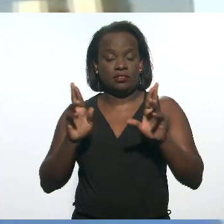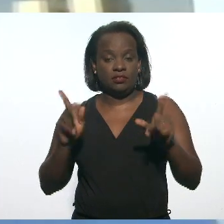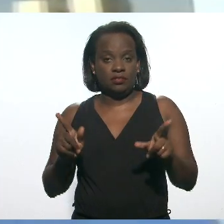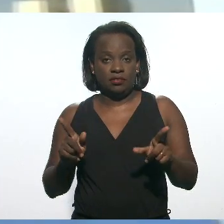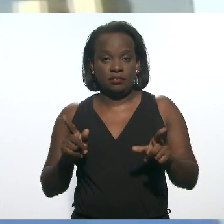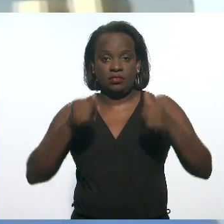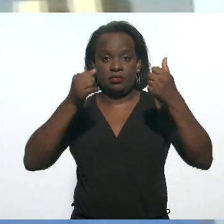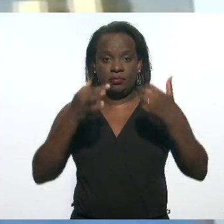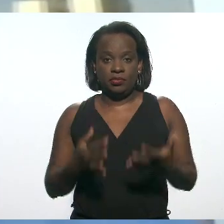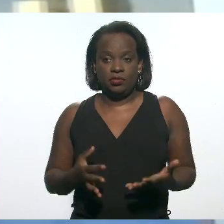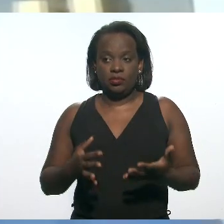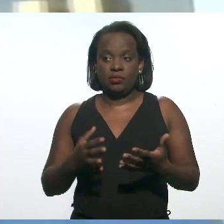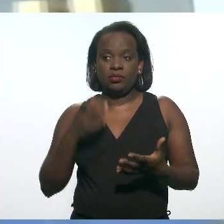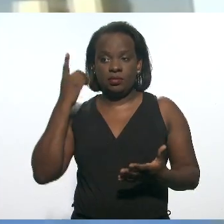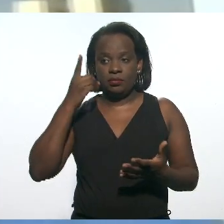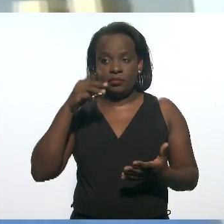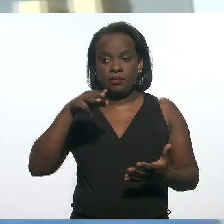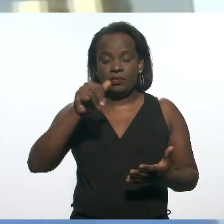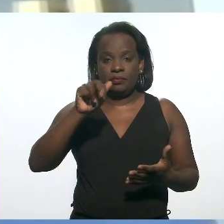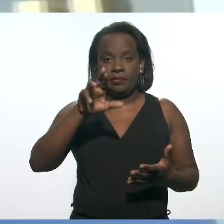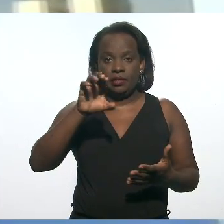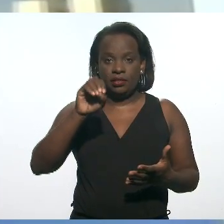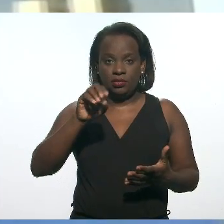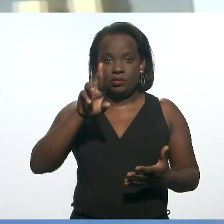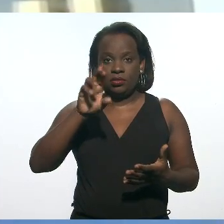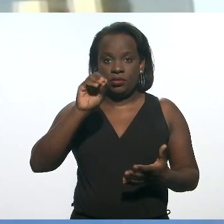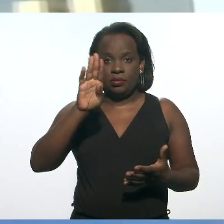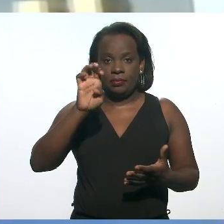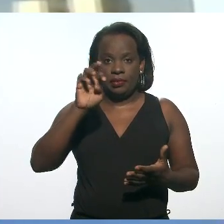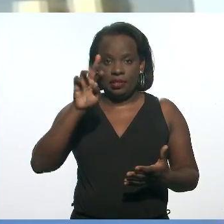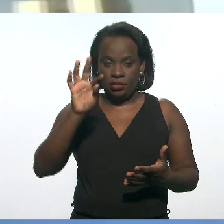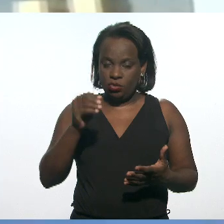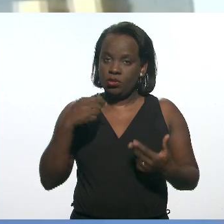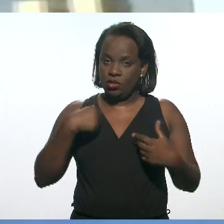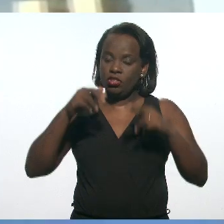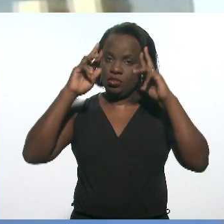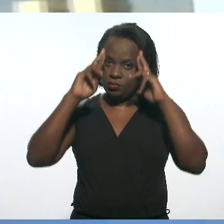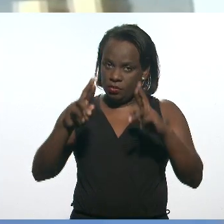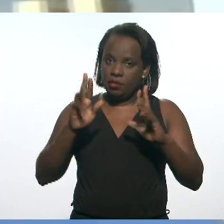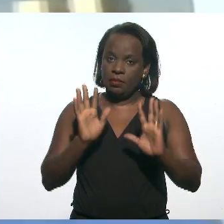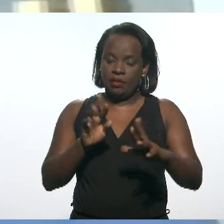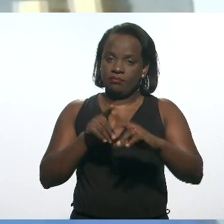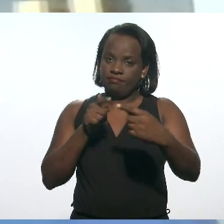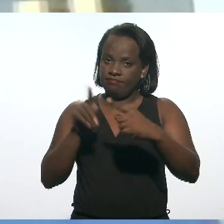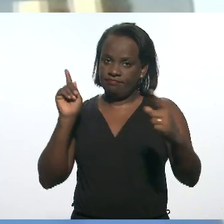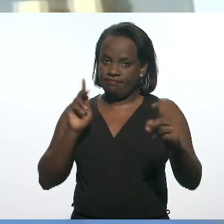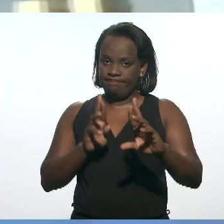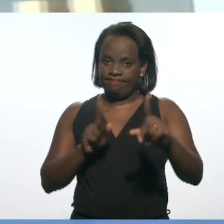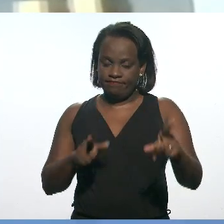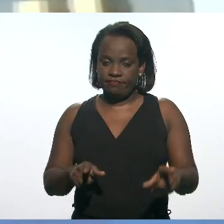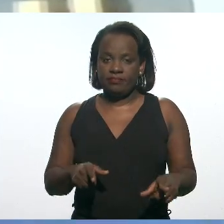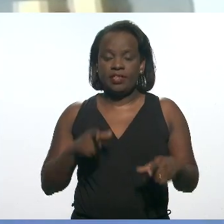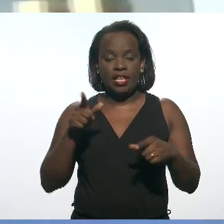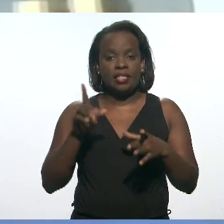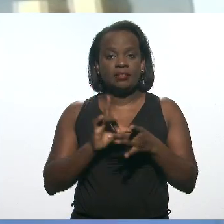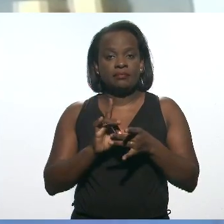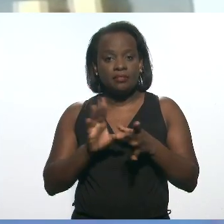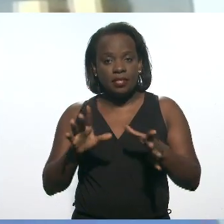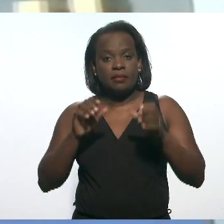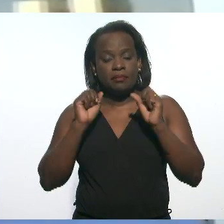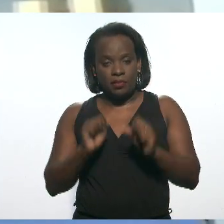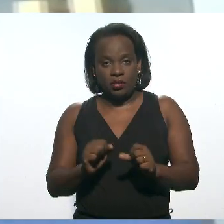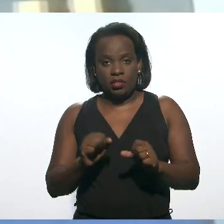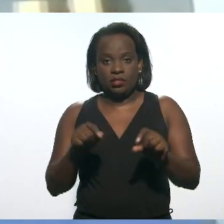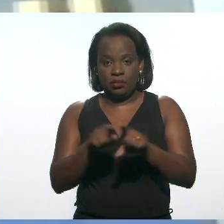do que disse o deputado Márcio Roberto, de quem respeitosamente diviso, ele permite, inclusive,